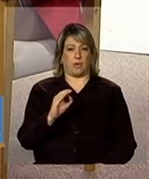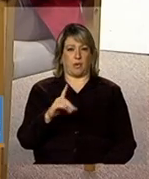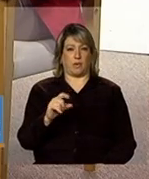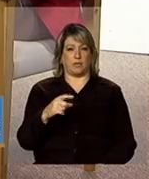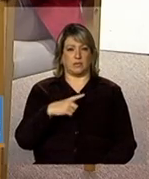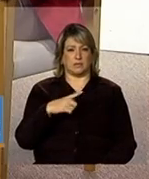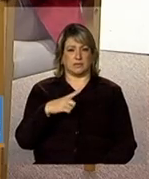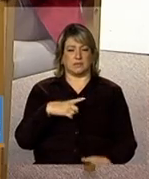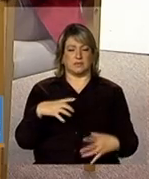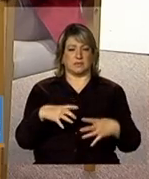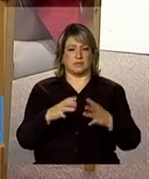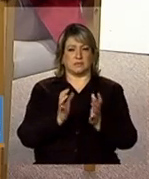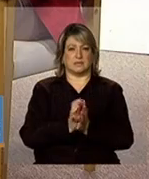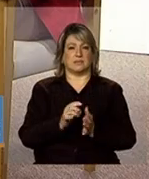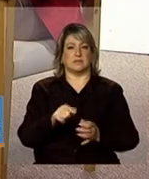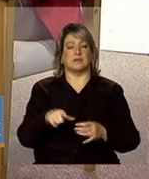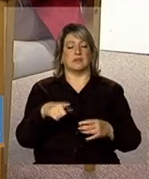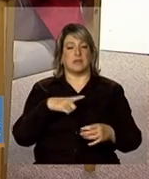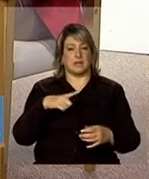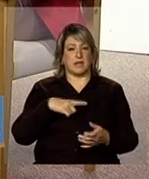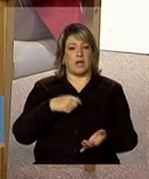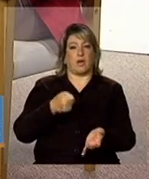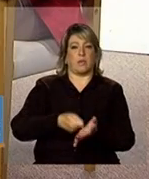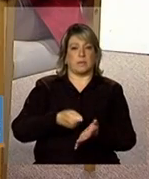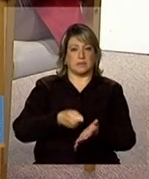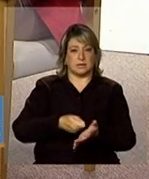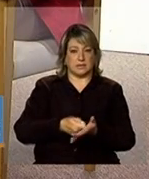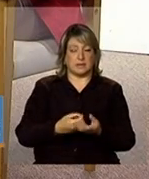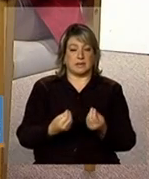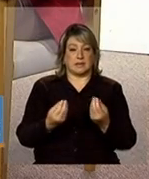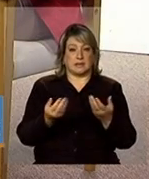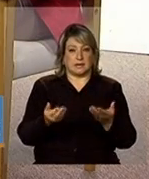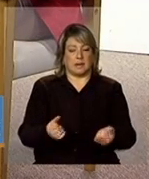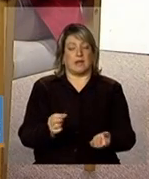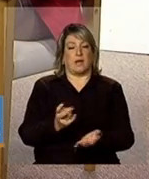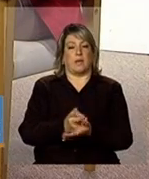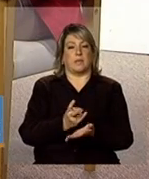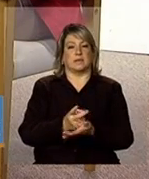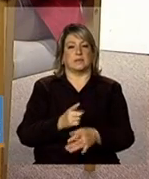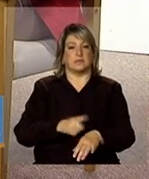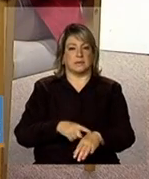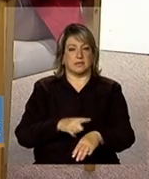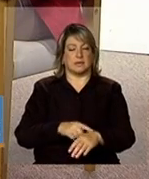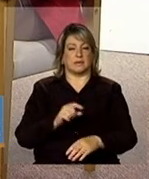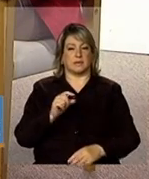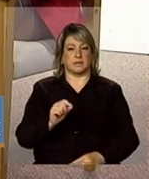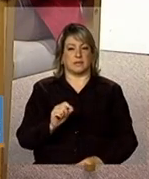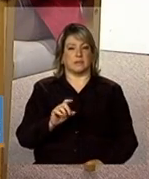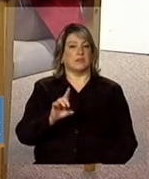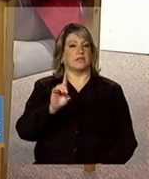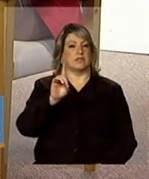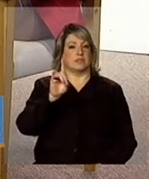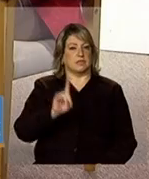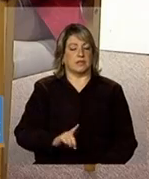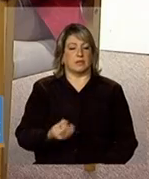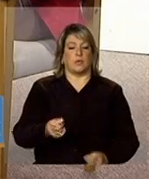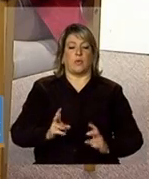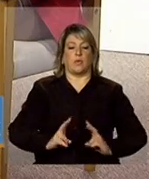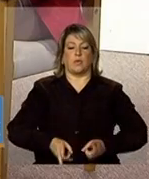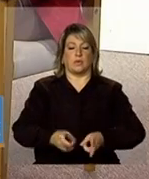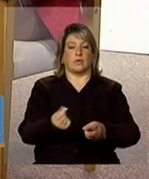operacional eles têm o objetivo de assegurar ao mesmo tempo o direito à continuidade da renda